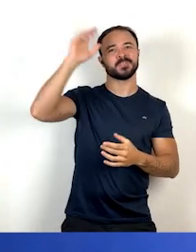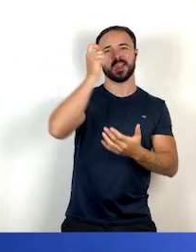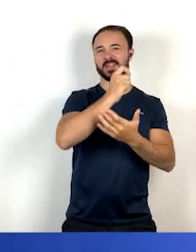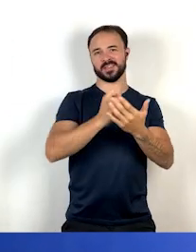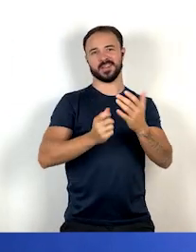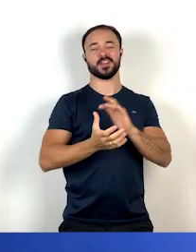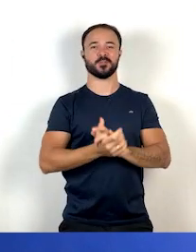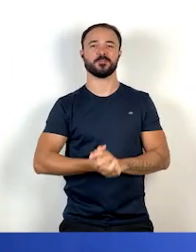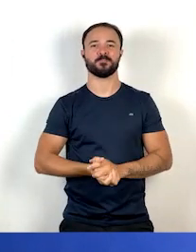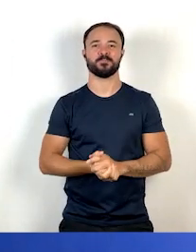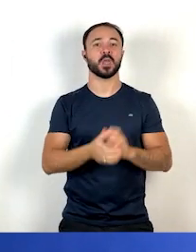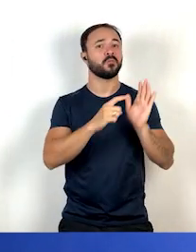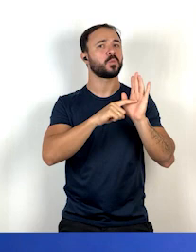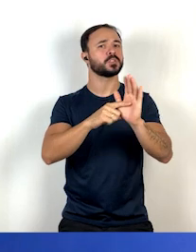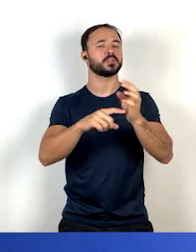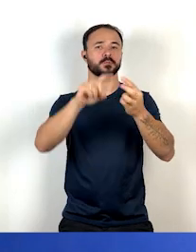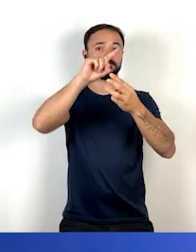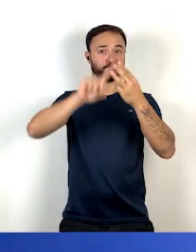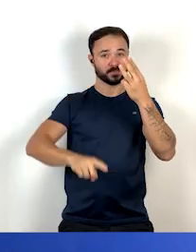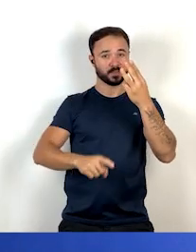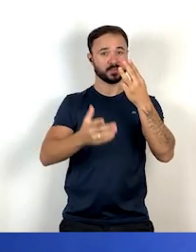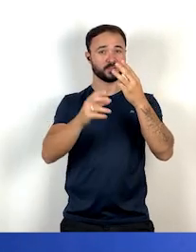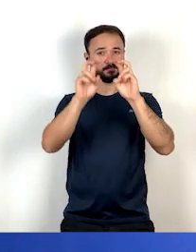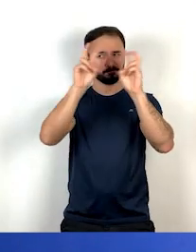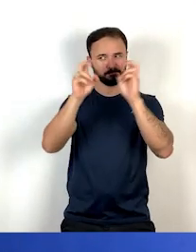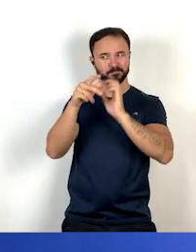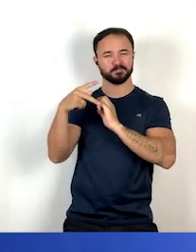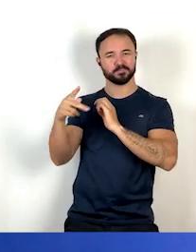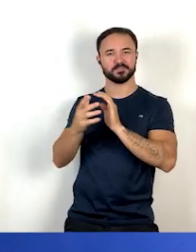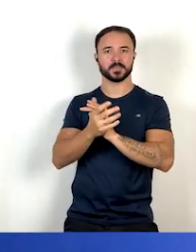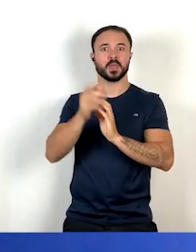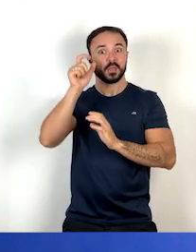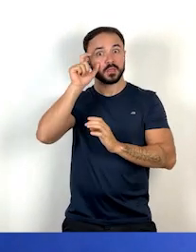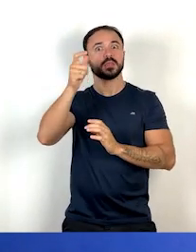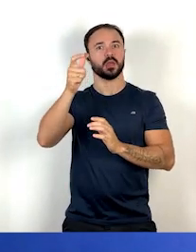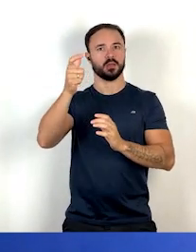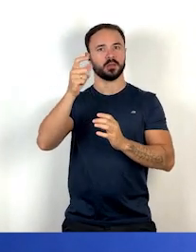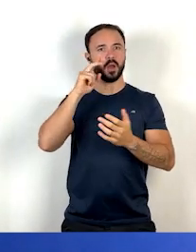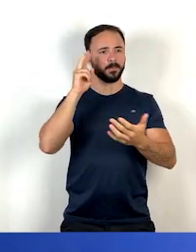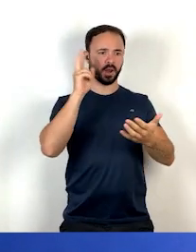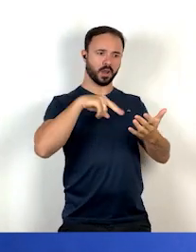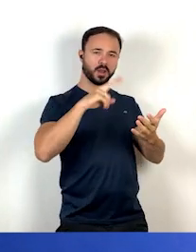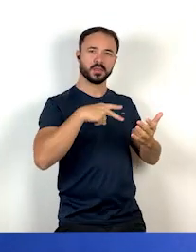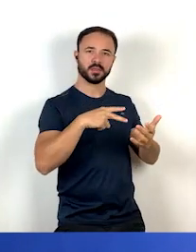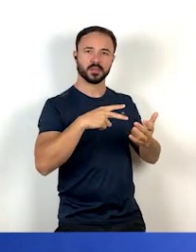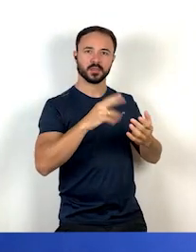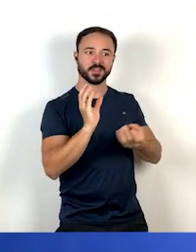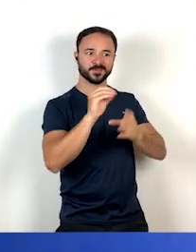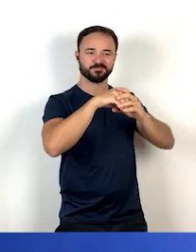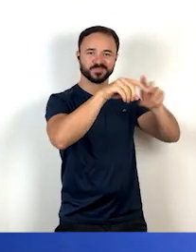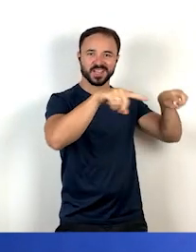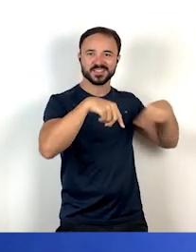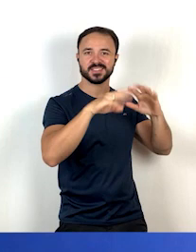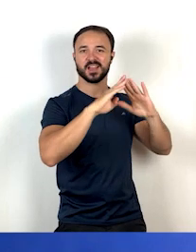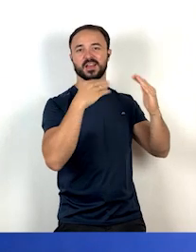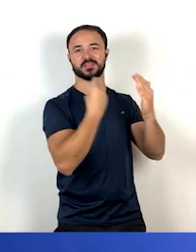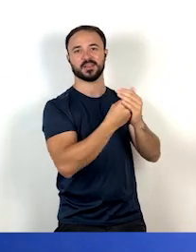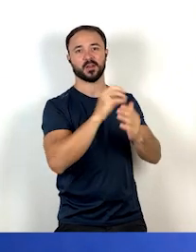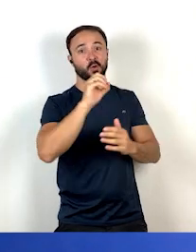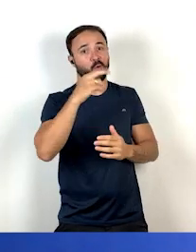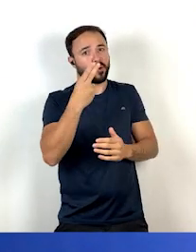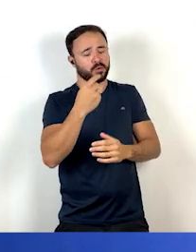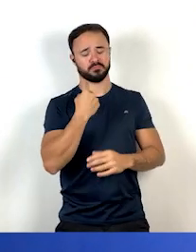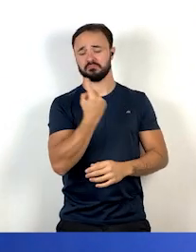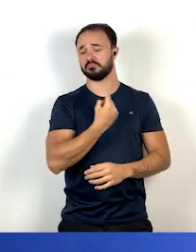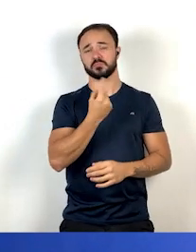cria. Apresento a vocês três títulos que são muito interessantes para uma leitura em sala ou